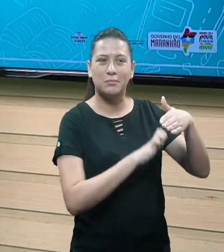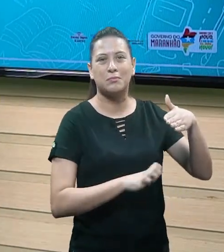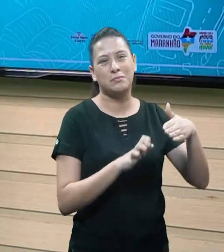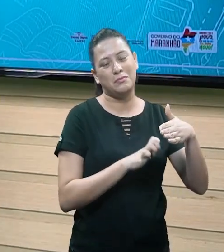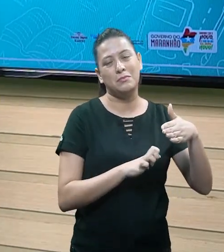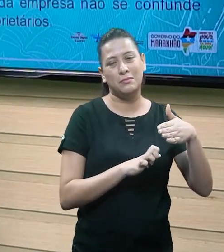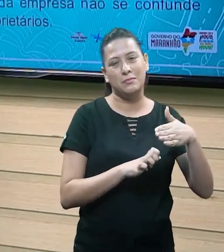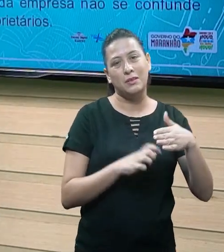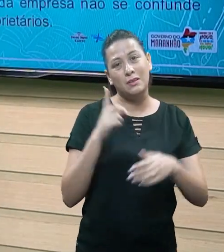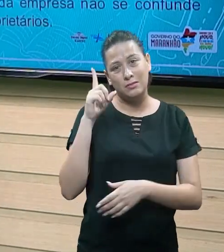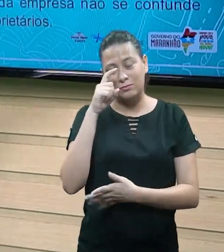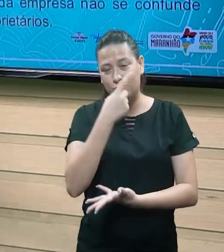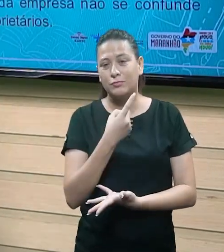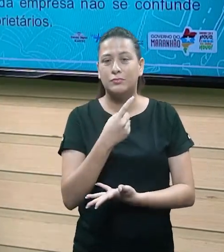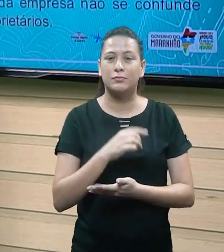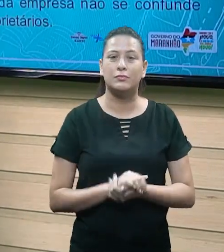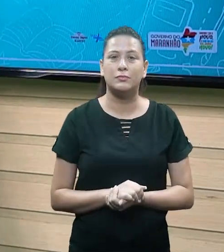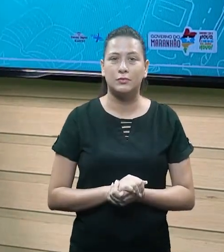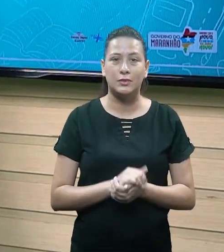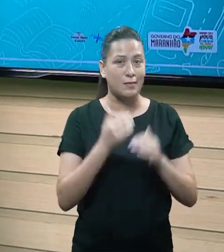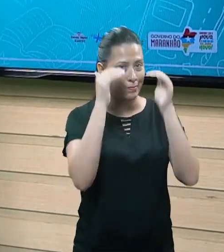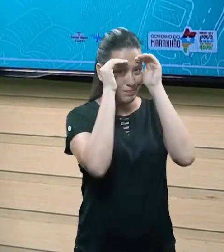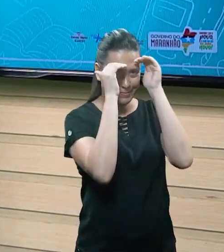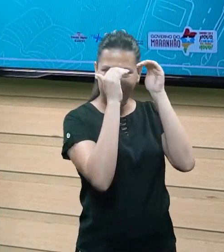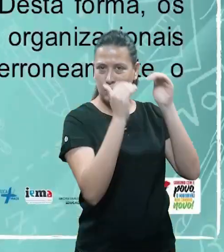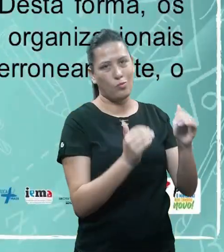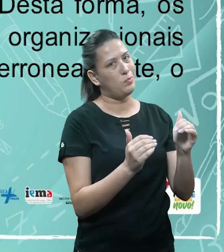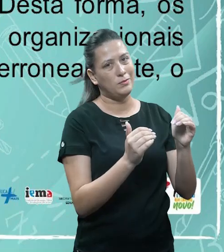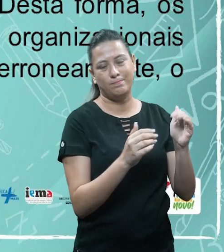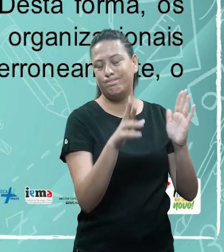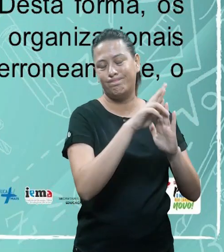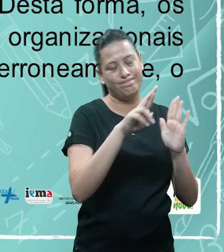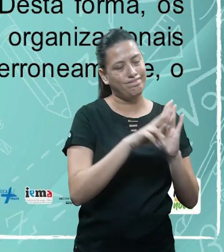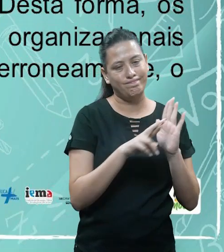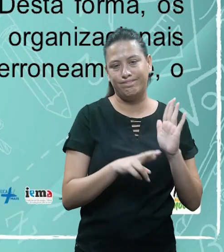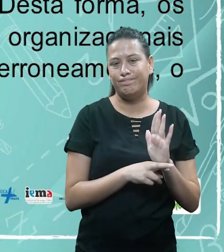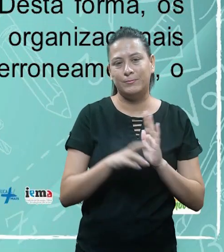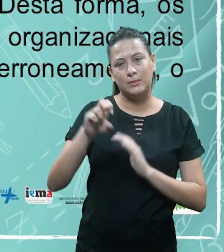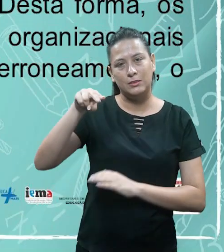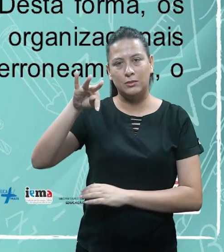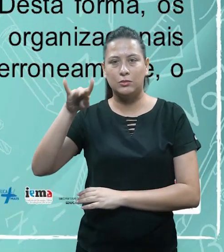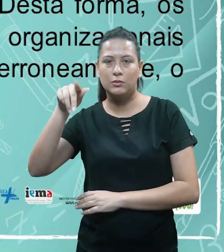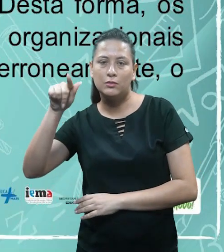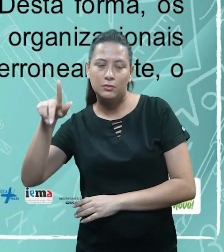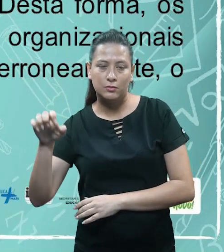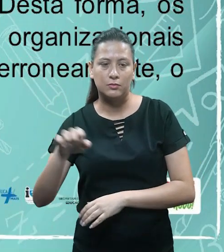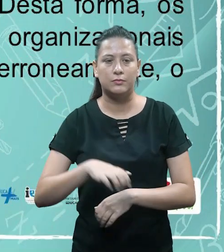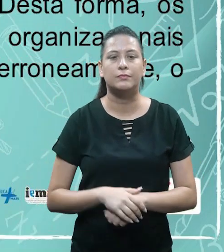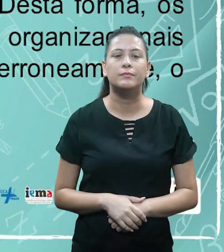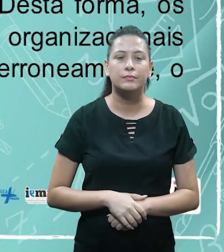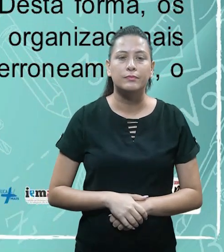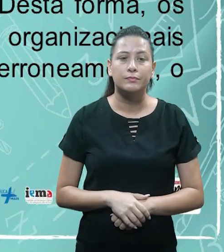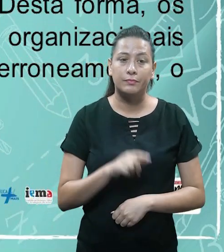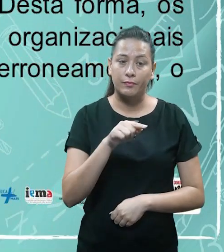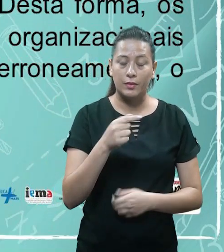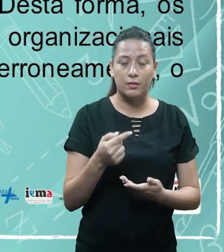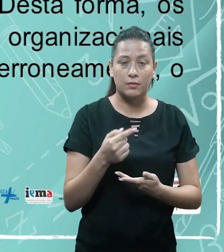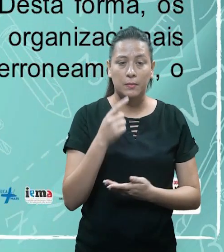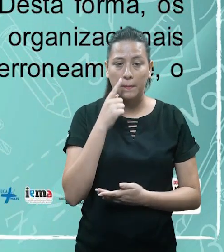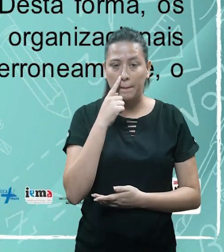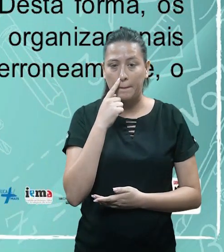ferindo o princípio da entidade, como foi citado aqui, ok? Então, esse princípio ele respeita isso também e onde,